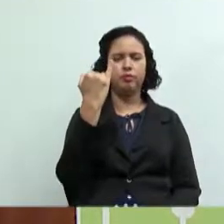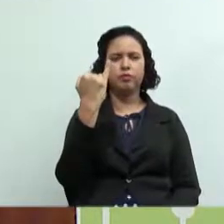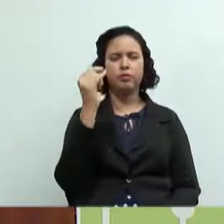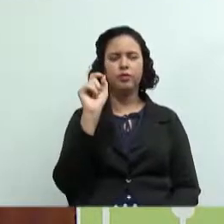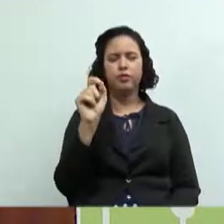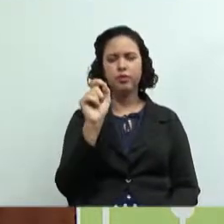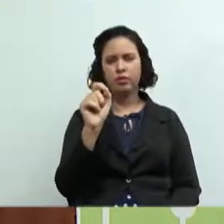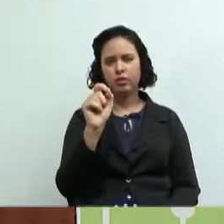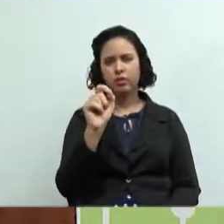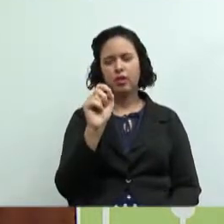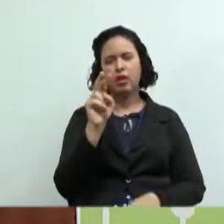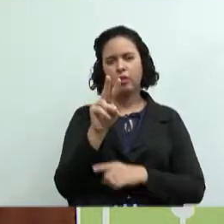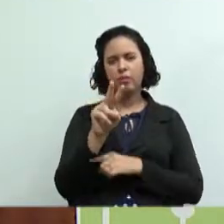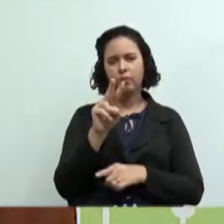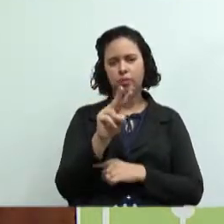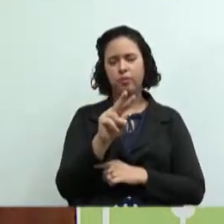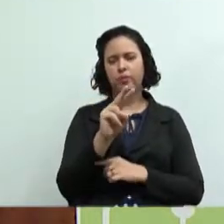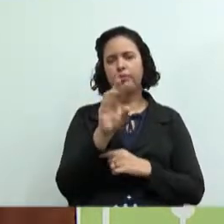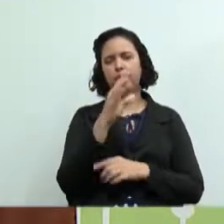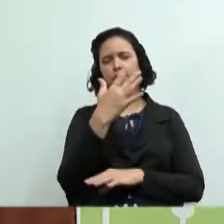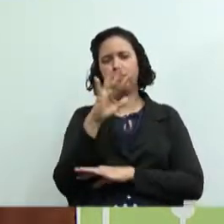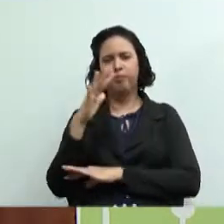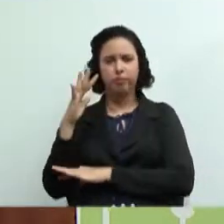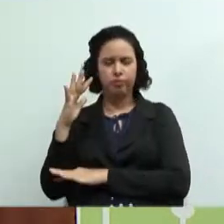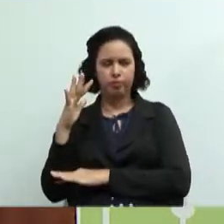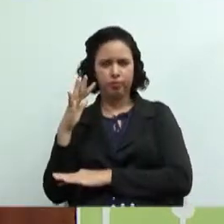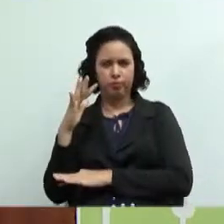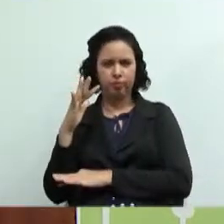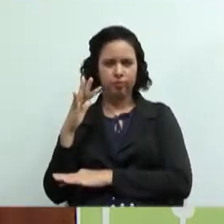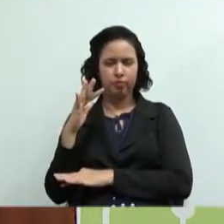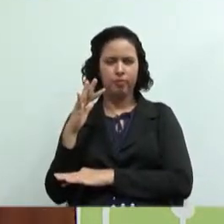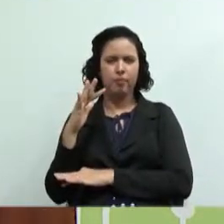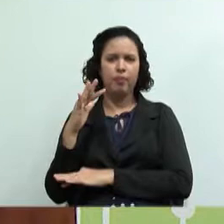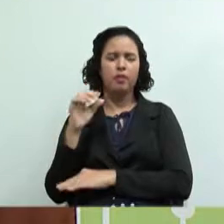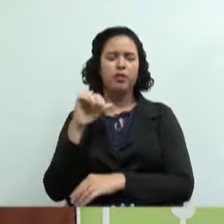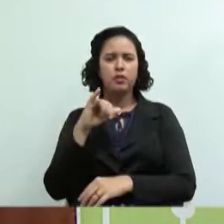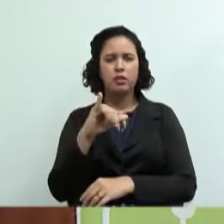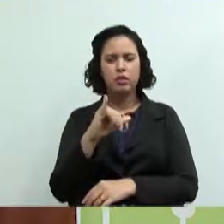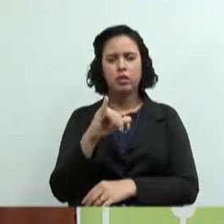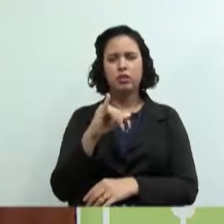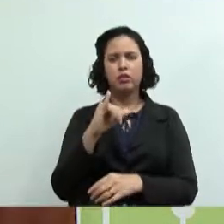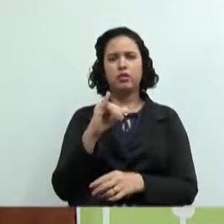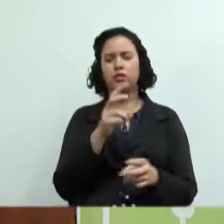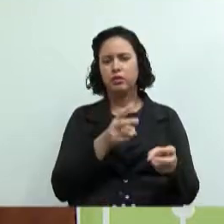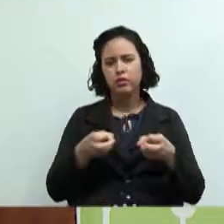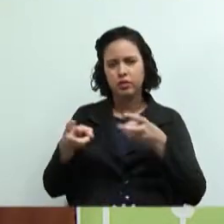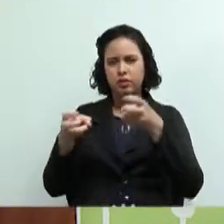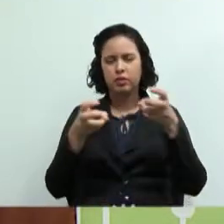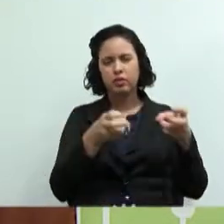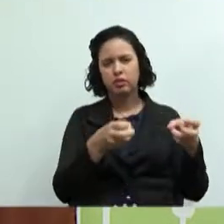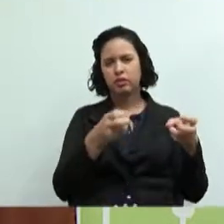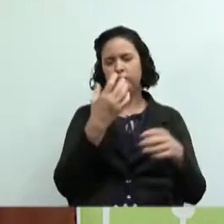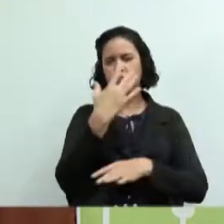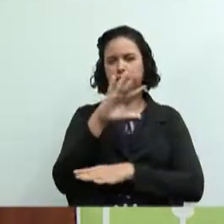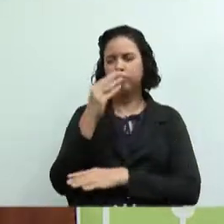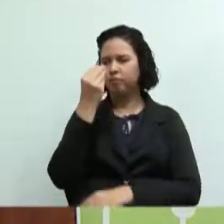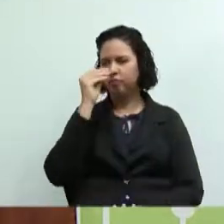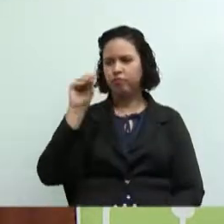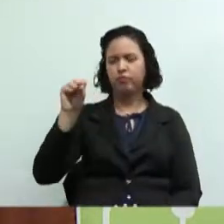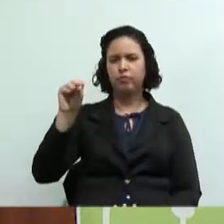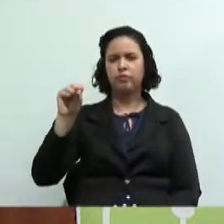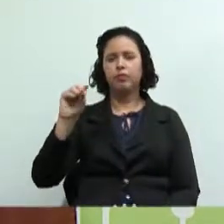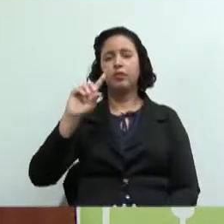exploração dessa que você acaba com tudo quem fica no lugar fica sem nada fica em condições de vida